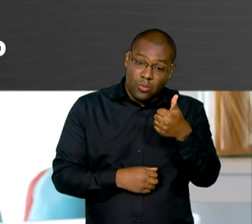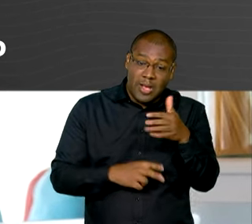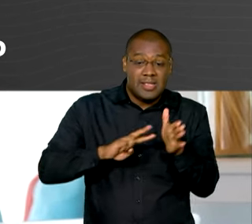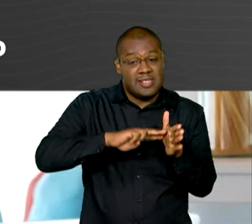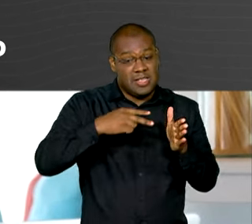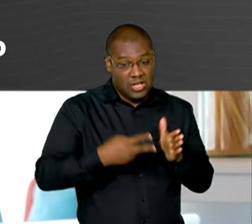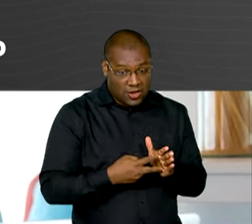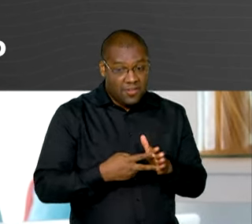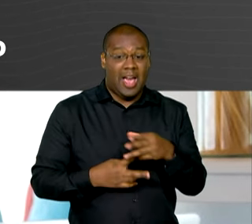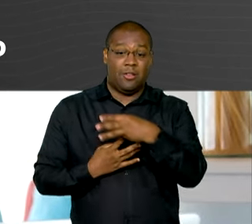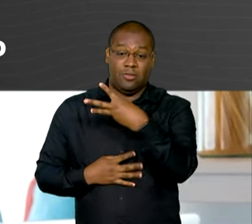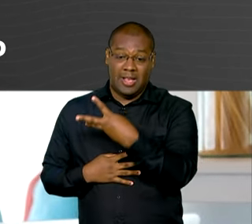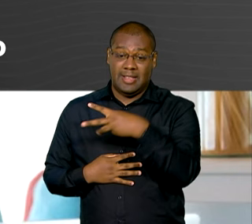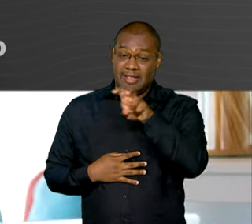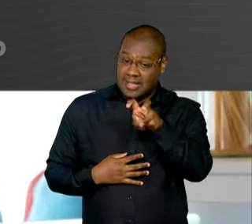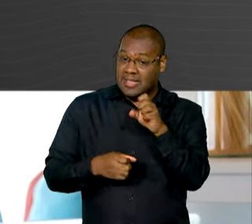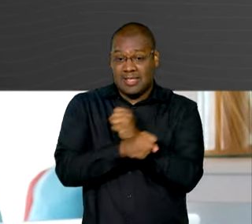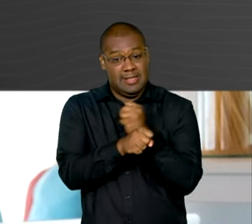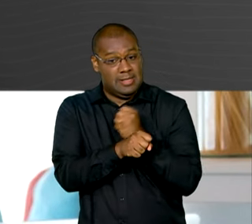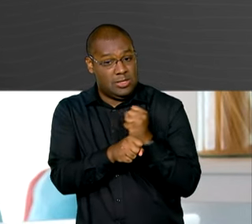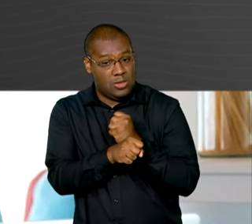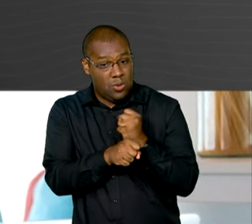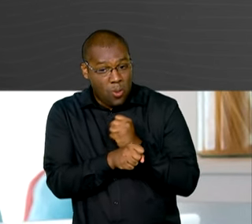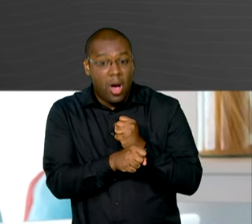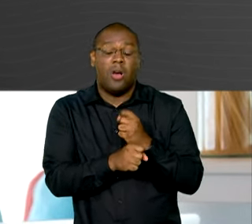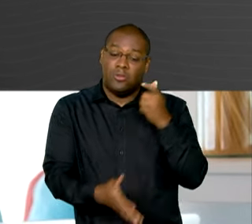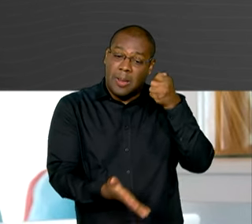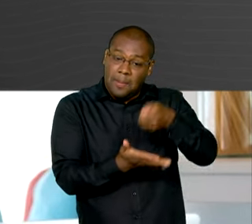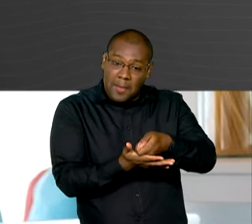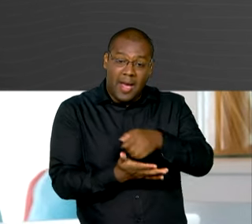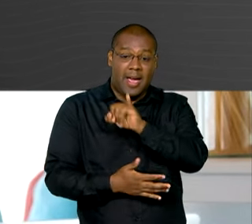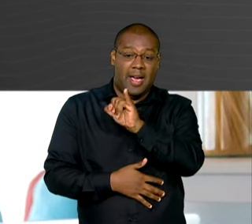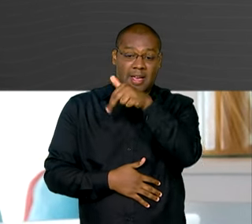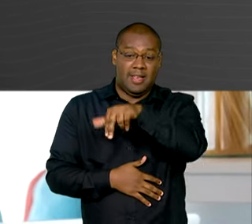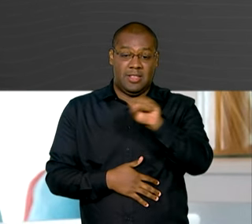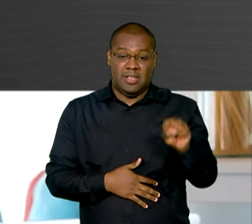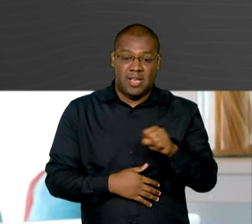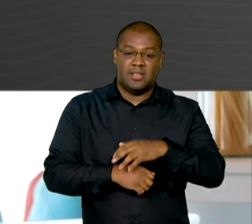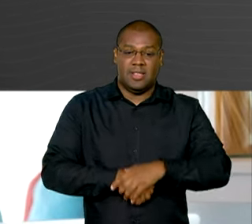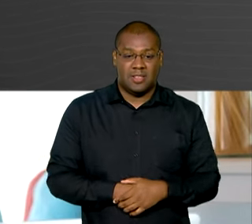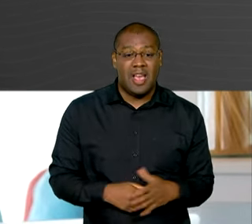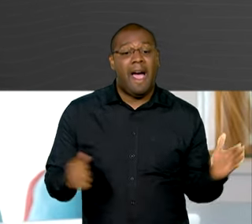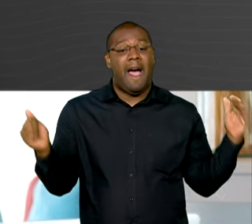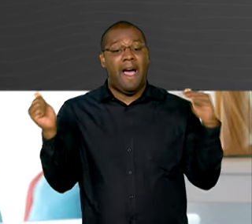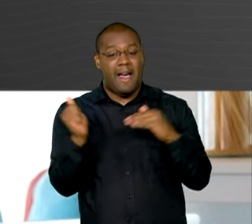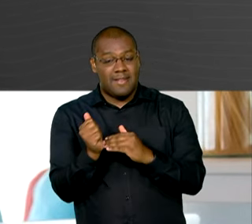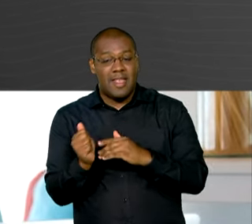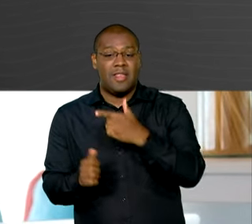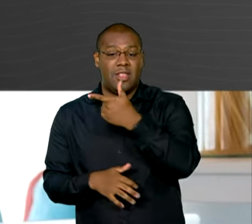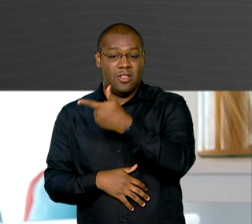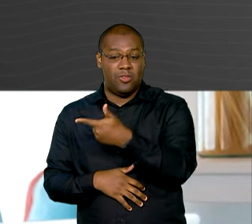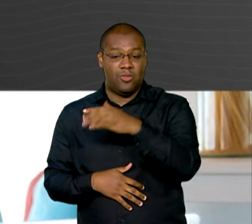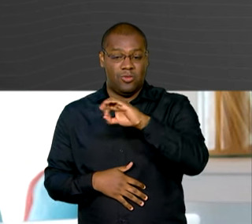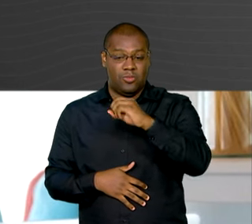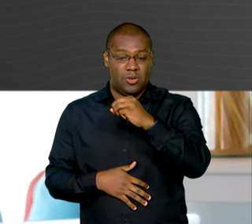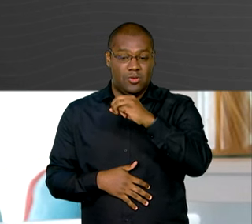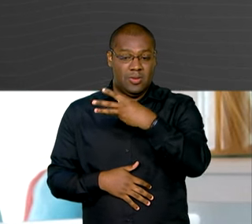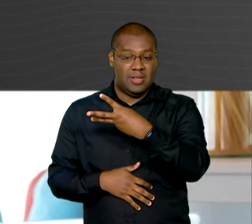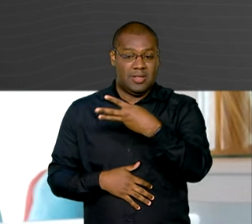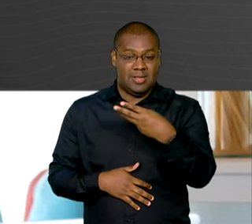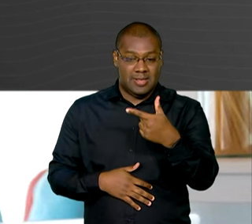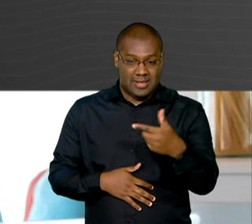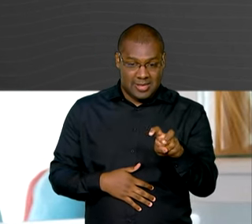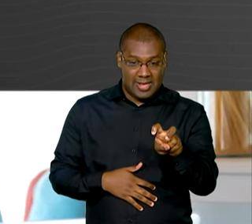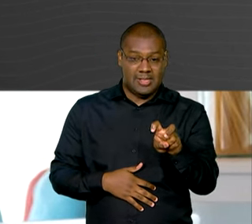Esses números sobem a cada ano, até 2035, quando mulheres precisarão somar 102